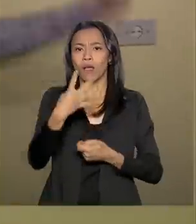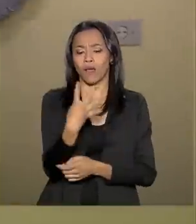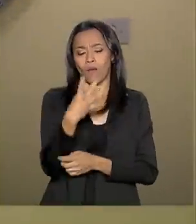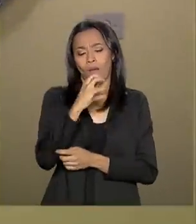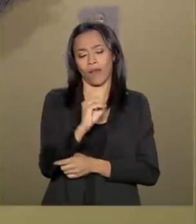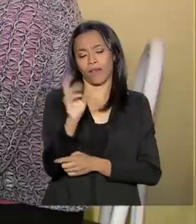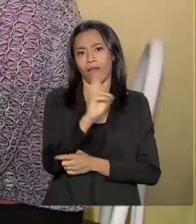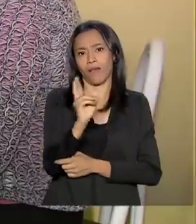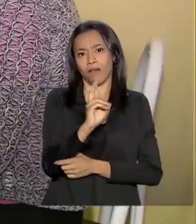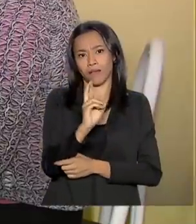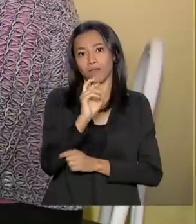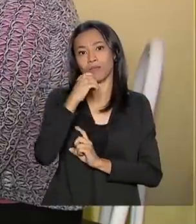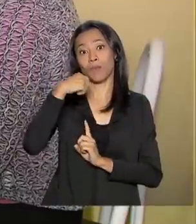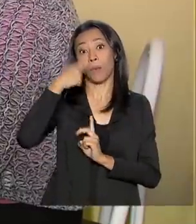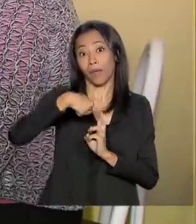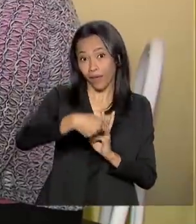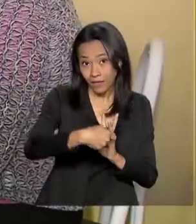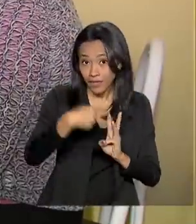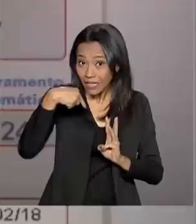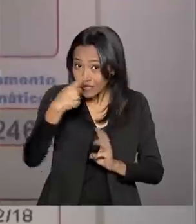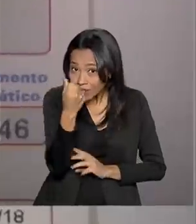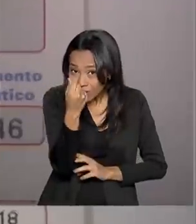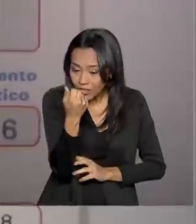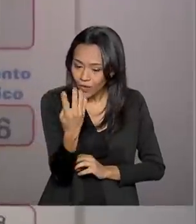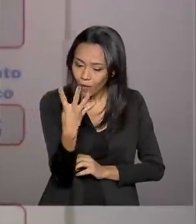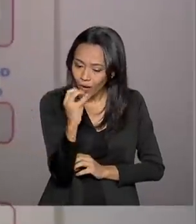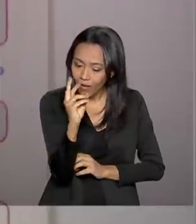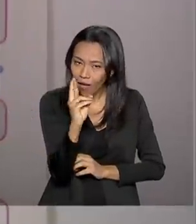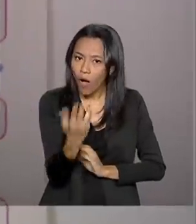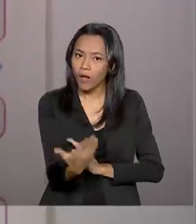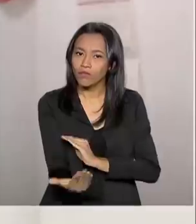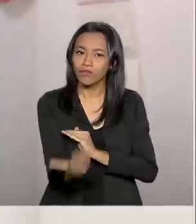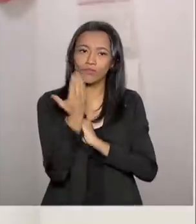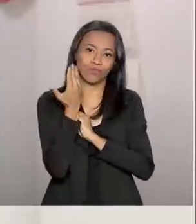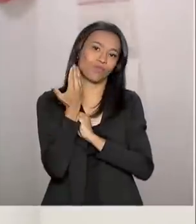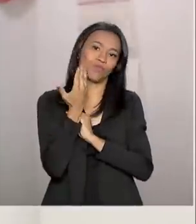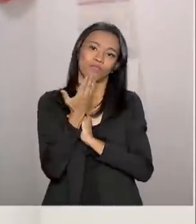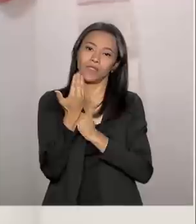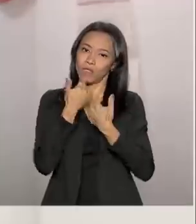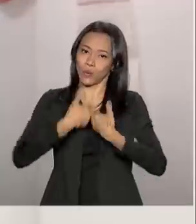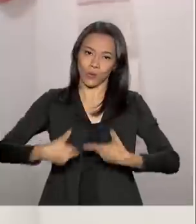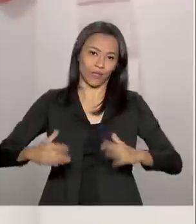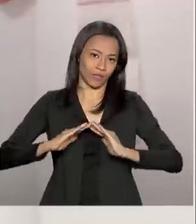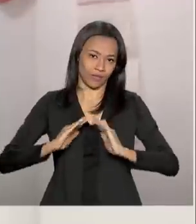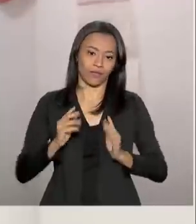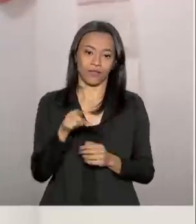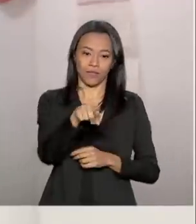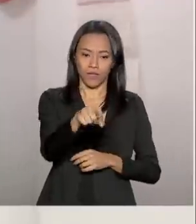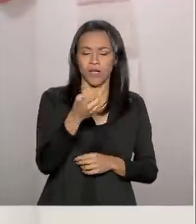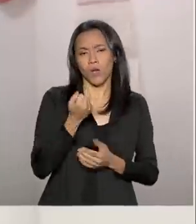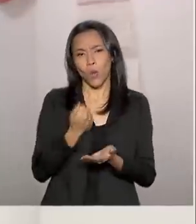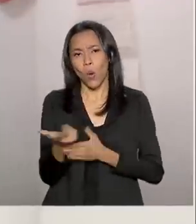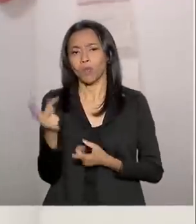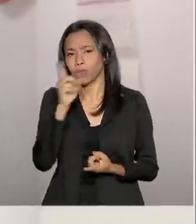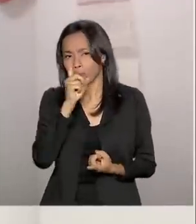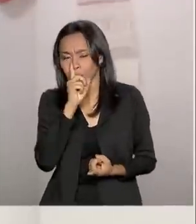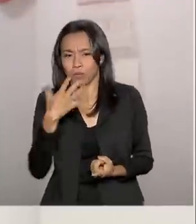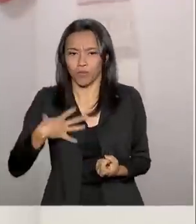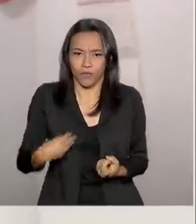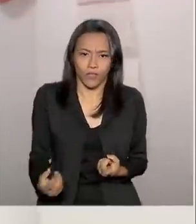reais por mês. Dinheiro que ajuda bastante no orçamento doméstico. Compre as coisas para o meu filho, bolacha,